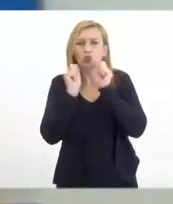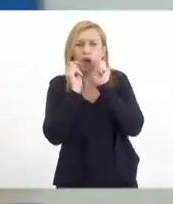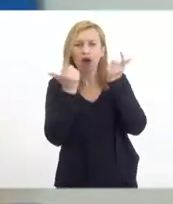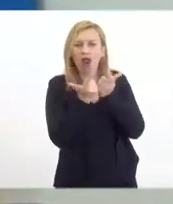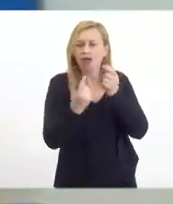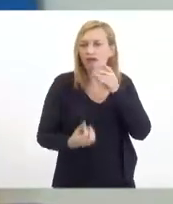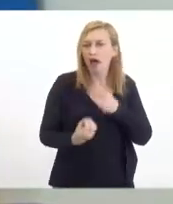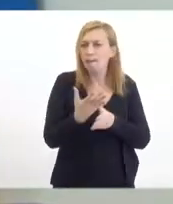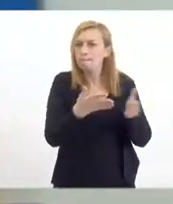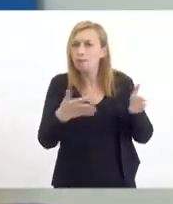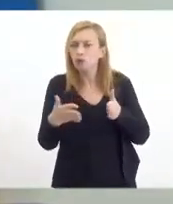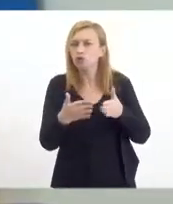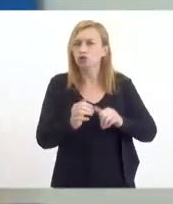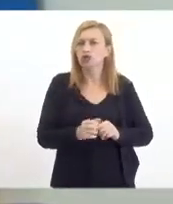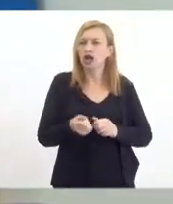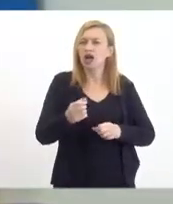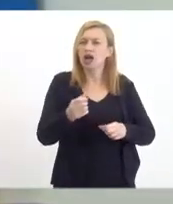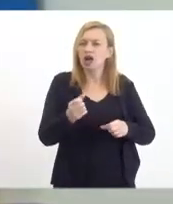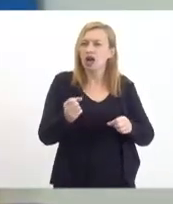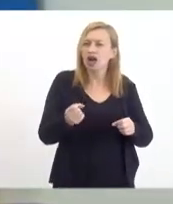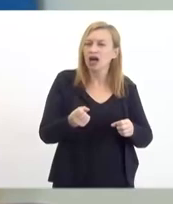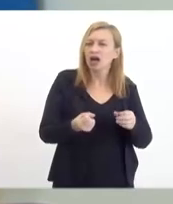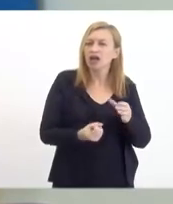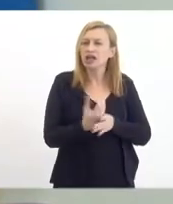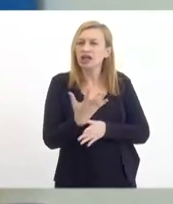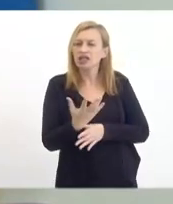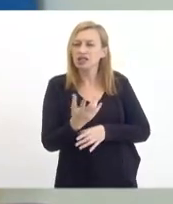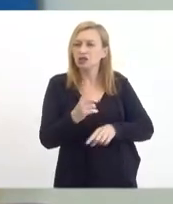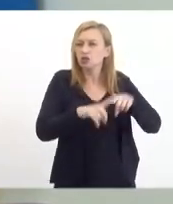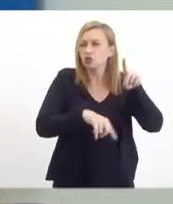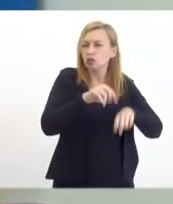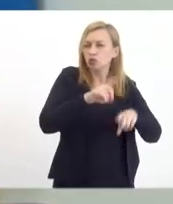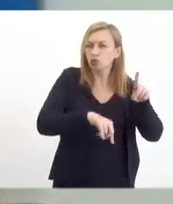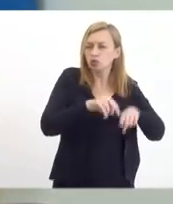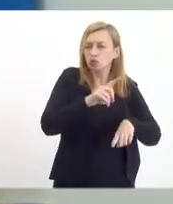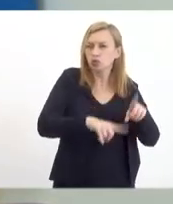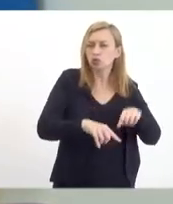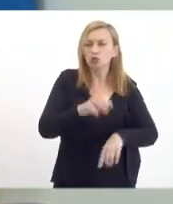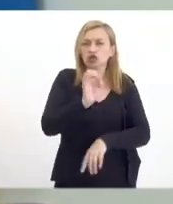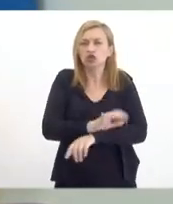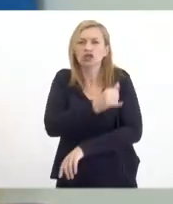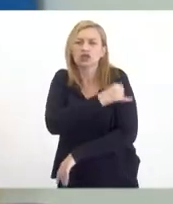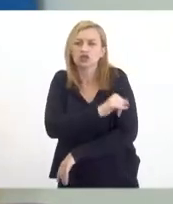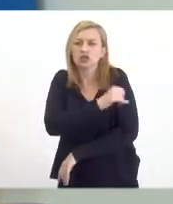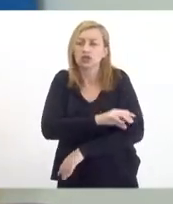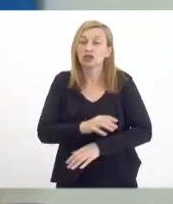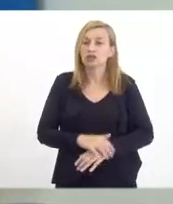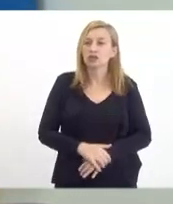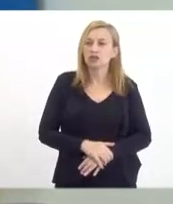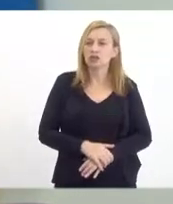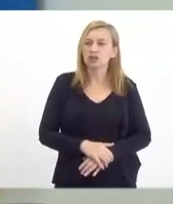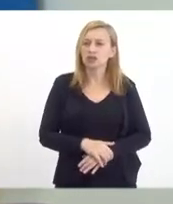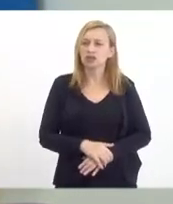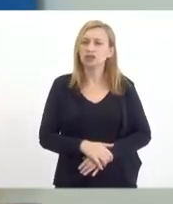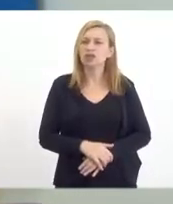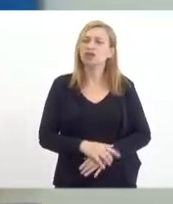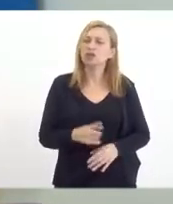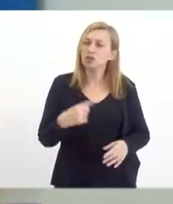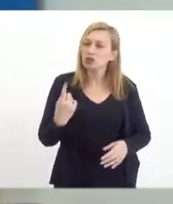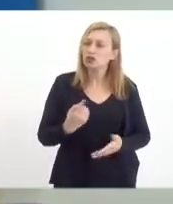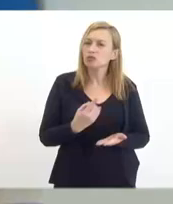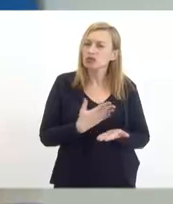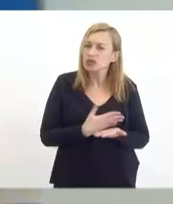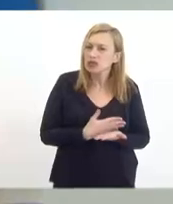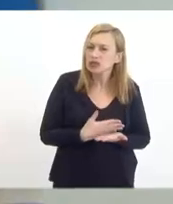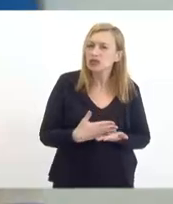a produção, a construção da matriz de insumo-produto para o Estado do Rio de Janeiro e, a partir dela, vai ser possível a gente traçar